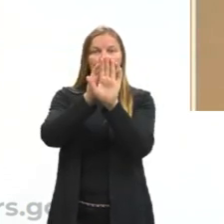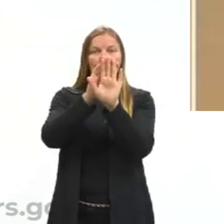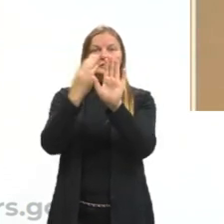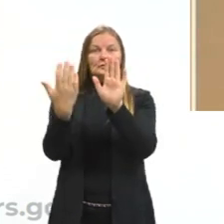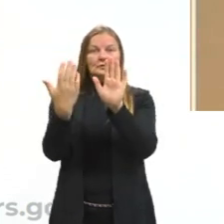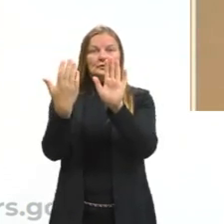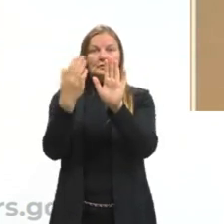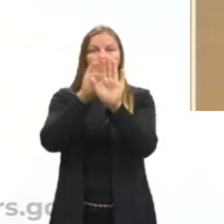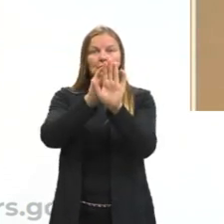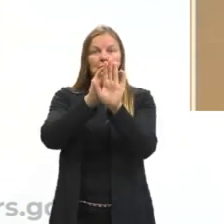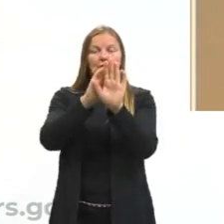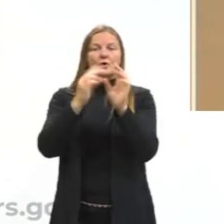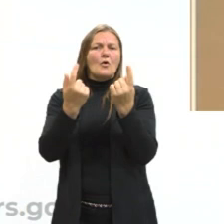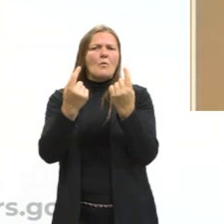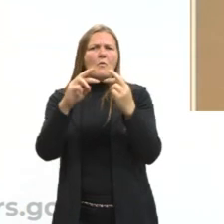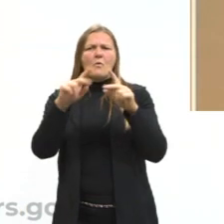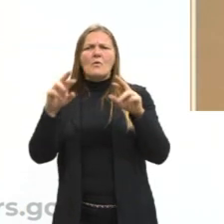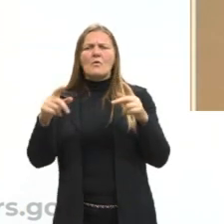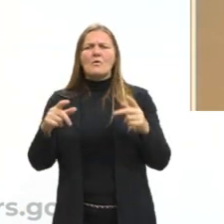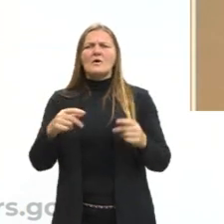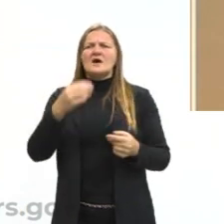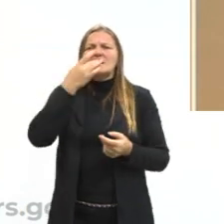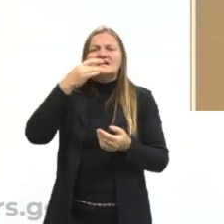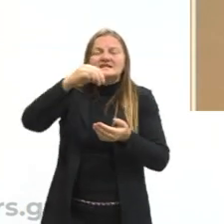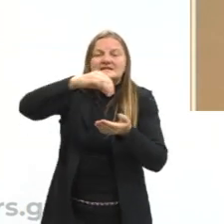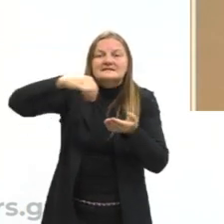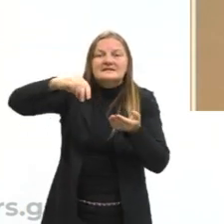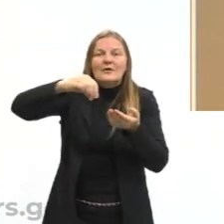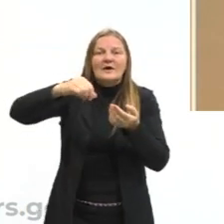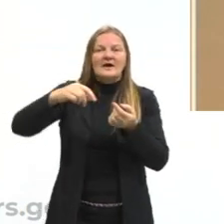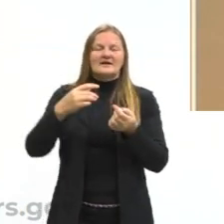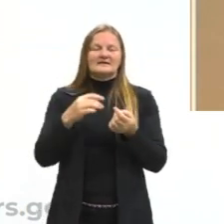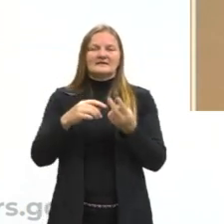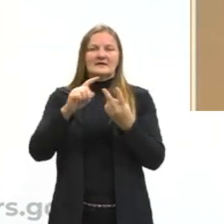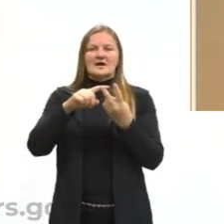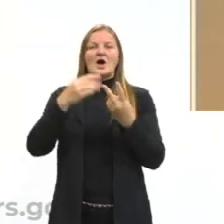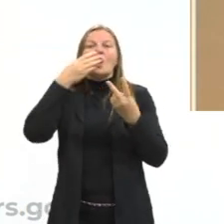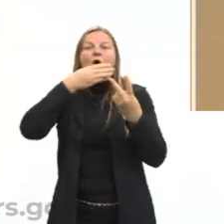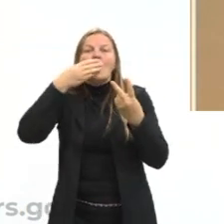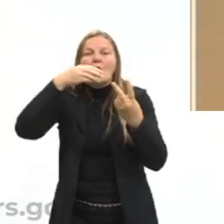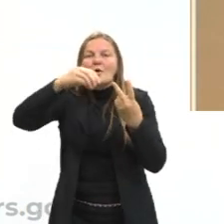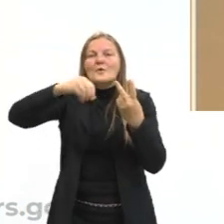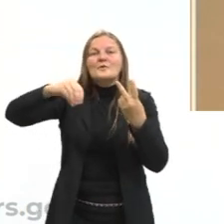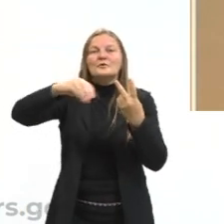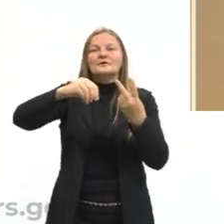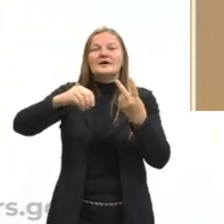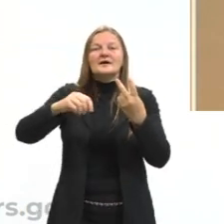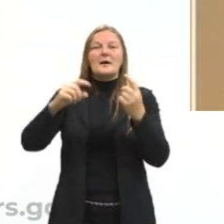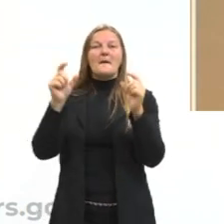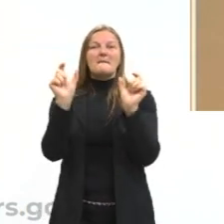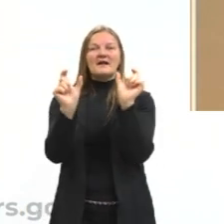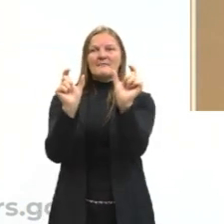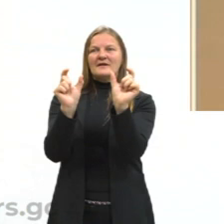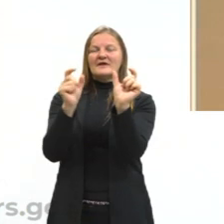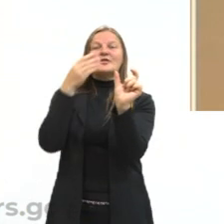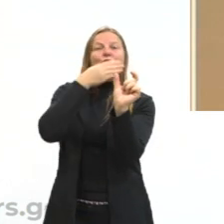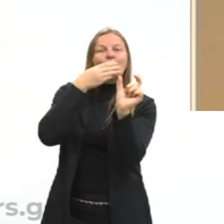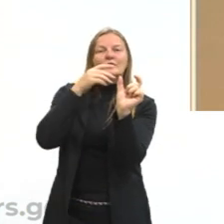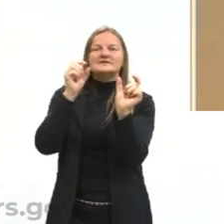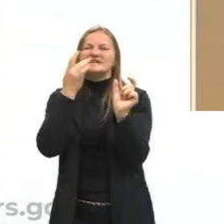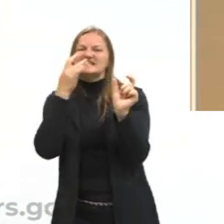adoçar a alma. Salgar e adoçar, em tese, são palavras opostas. Elas têm significados diferentes.